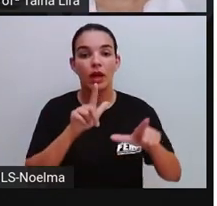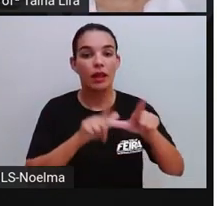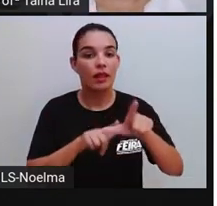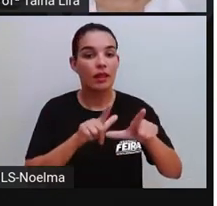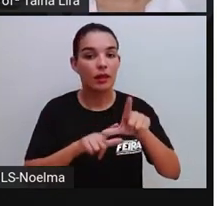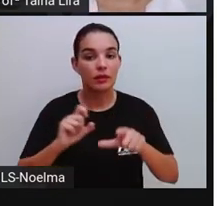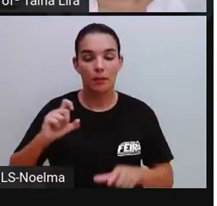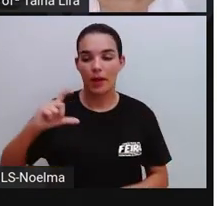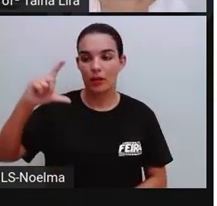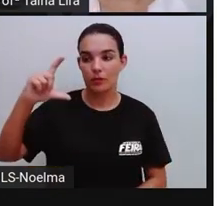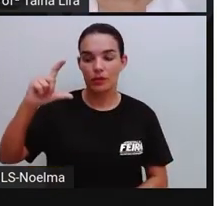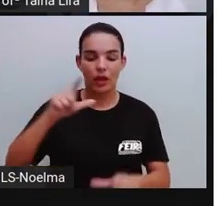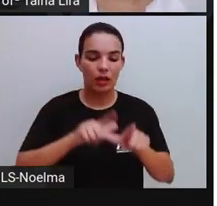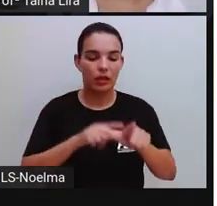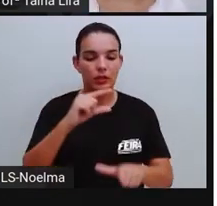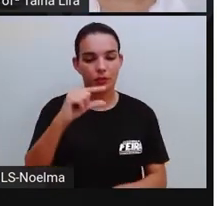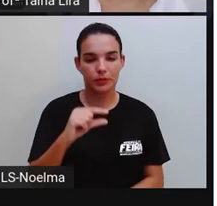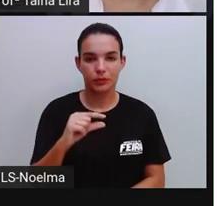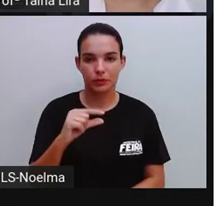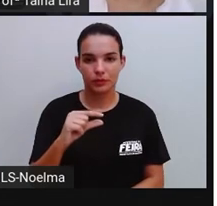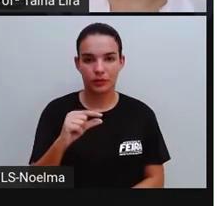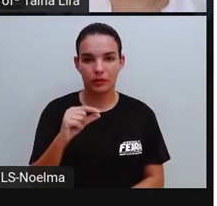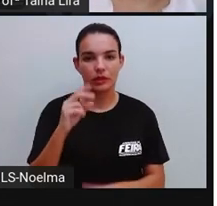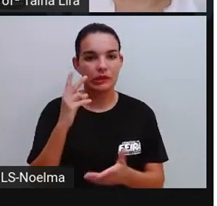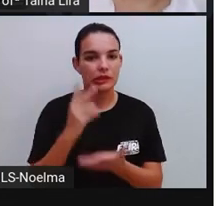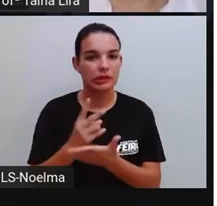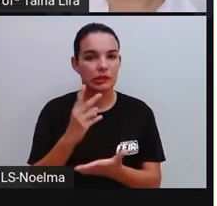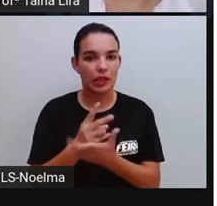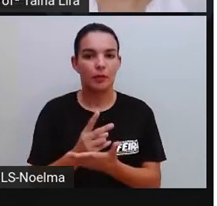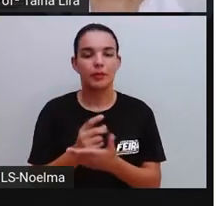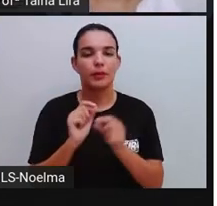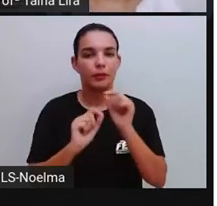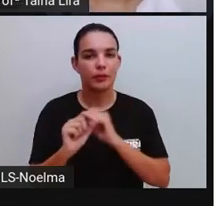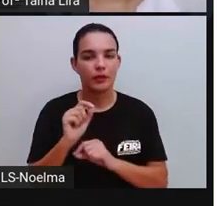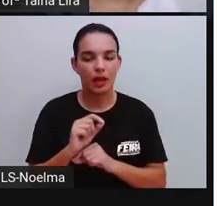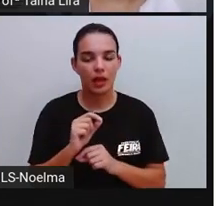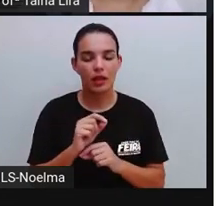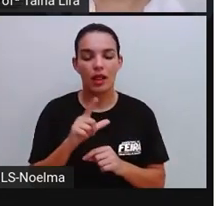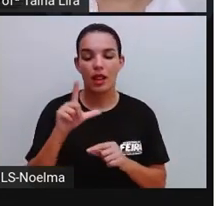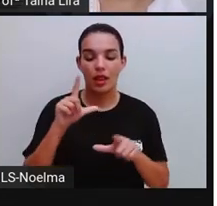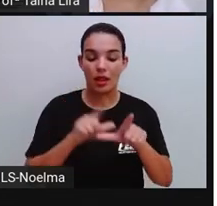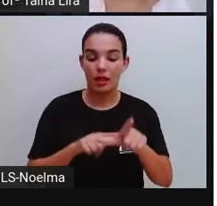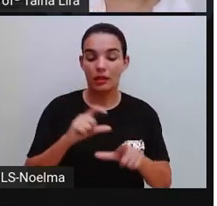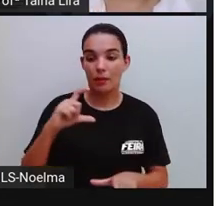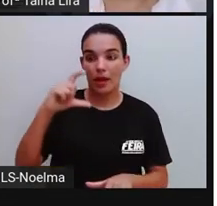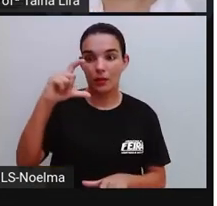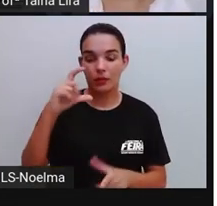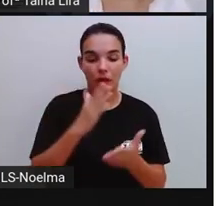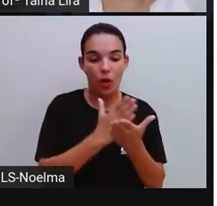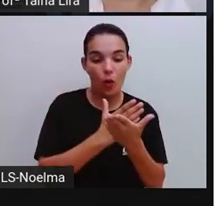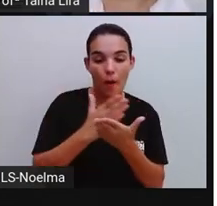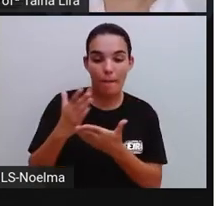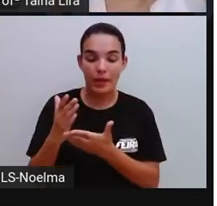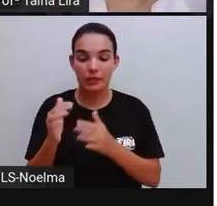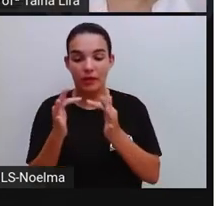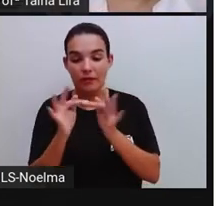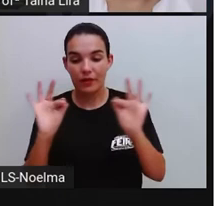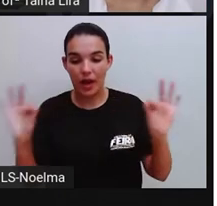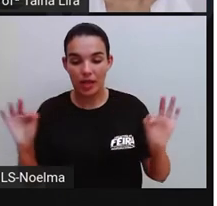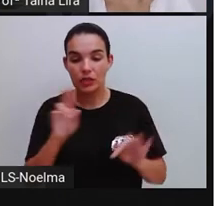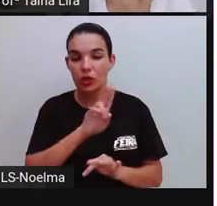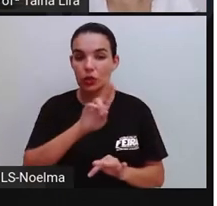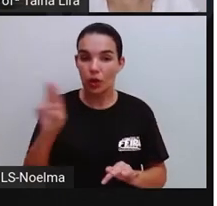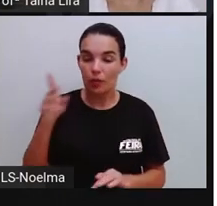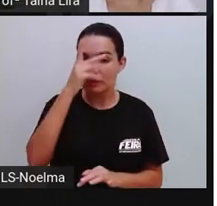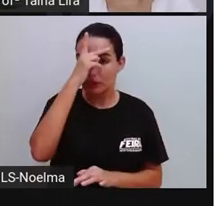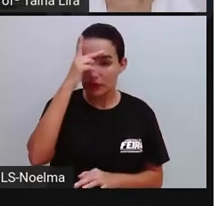aí as letras maiúsculas e minúsculas. Lembrando, letra maiúscula no início de frase, nome de lugares e de pessoas. Lembrando,